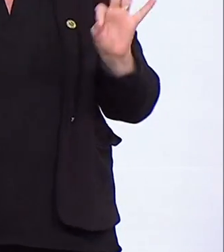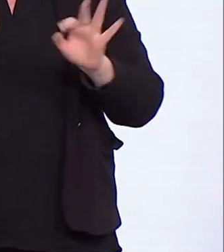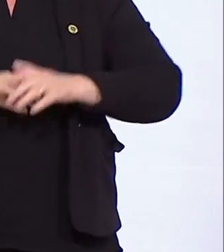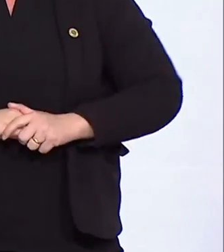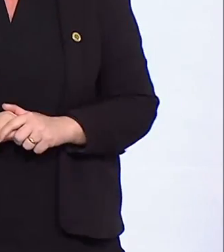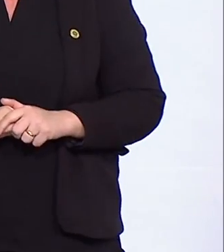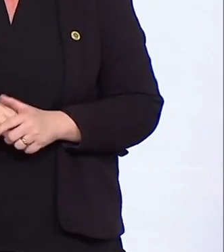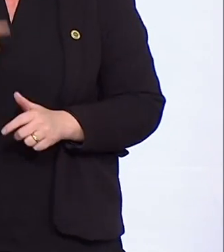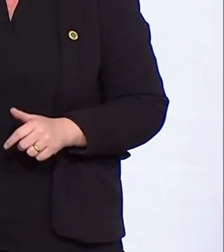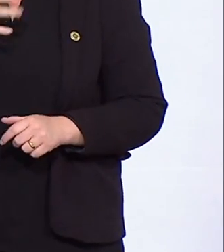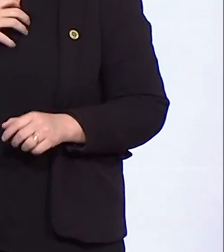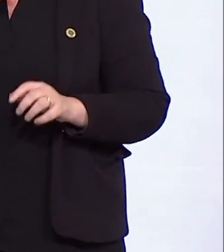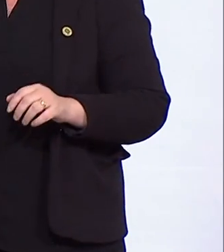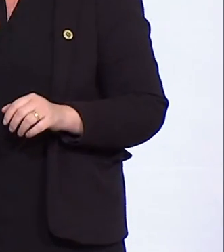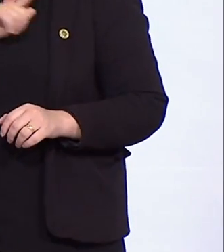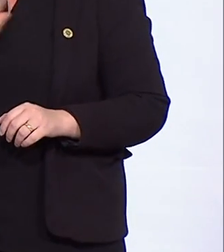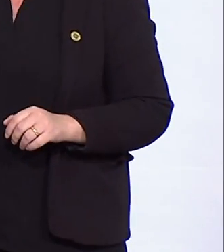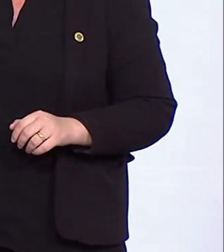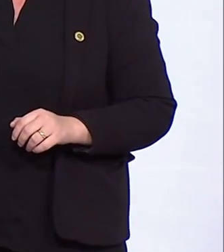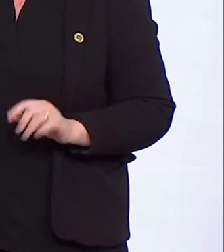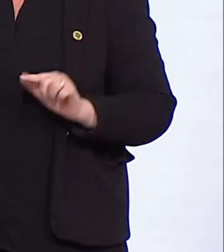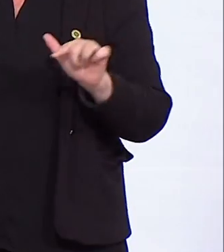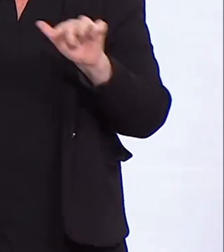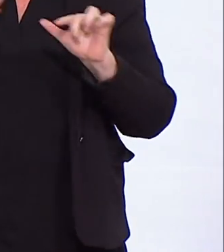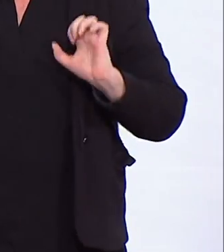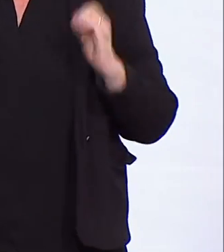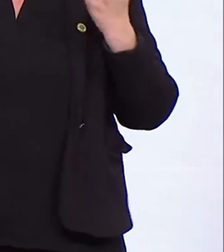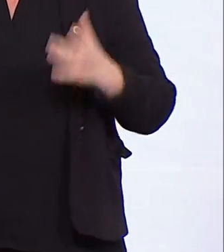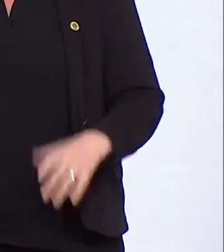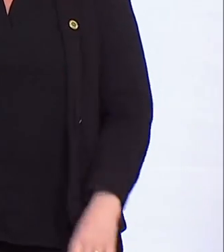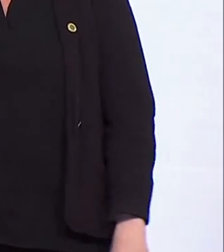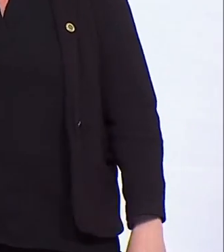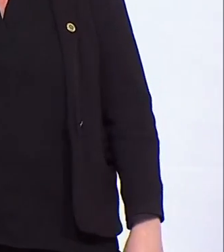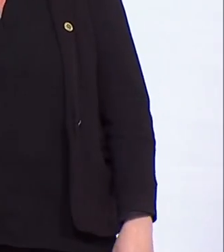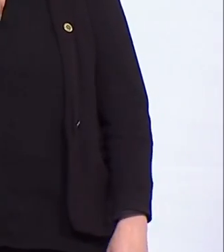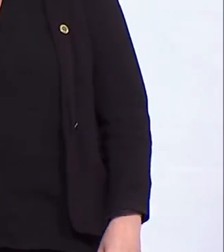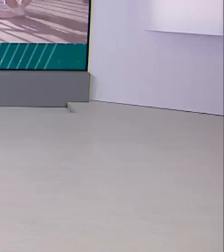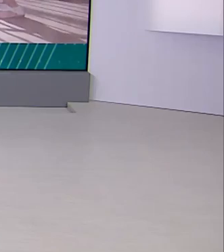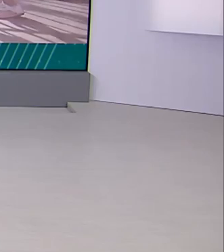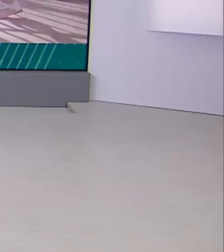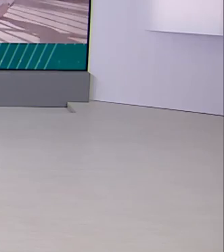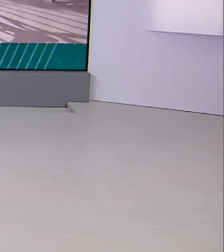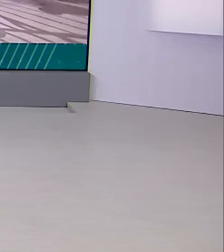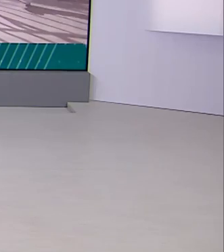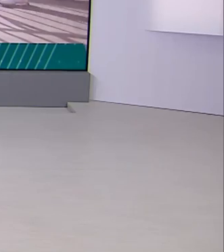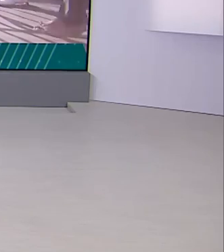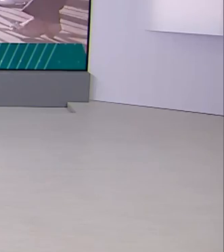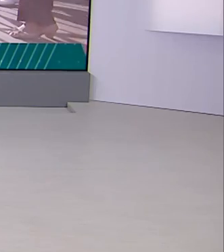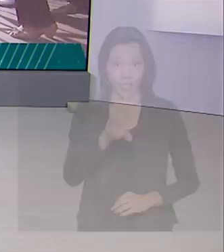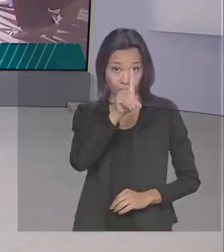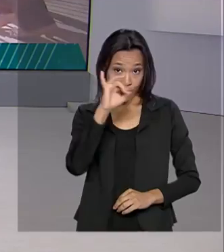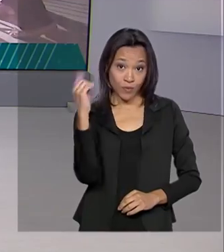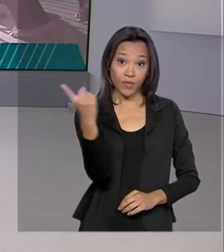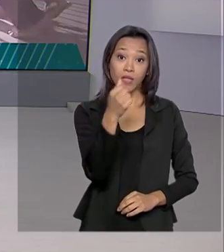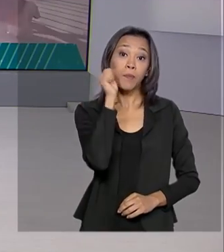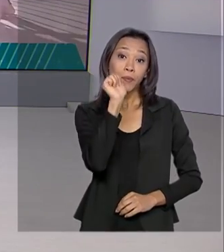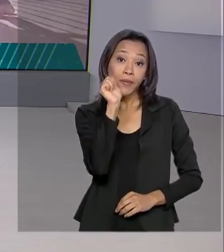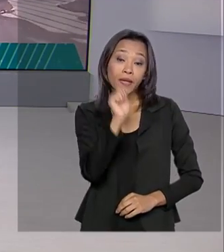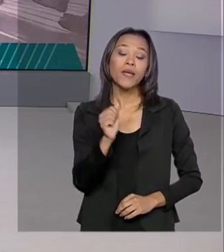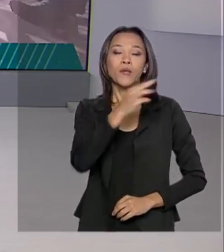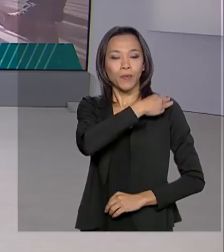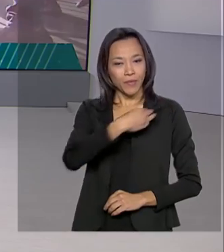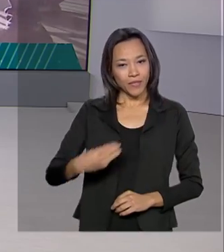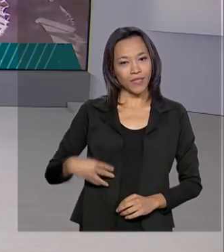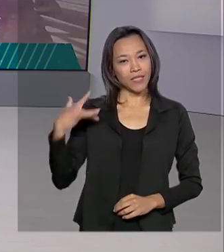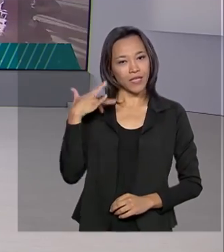É desta forma que nós celebramos o Dia da Mulher, com entregas. E no Dia da Mulher, o ministro da Saúde